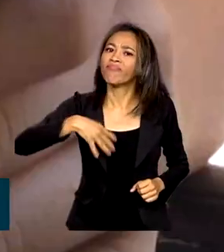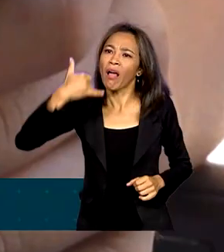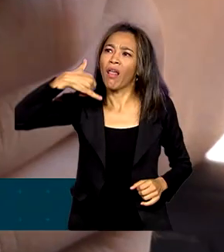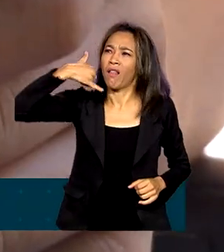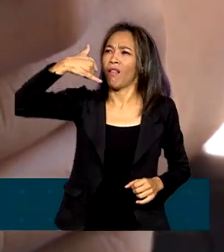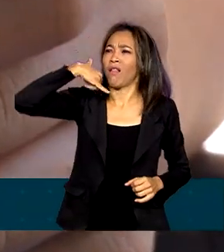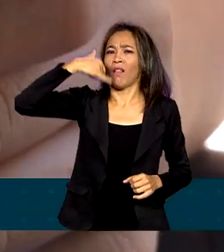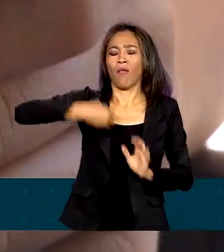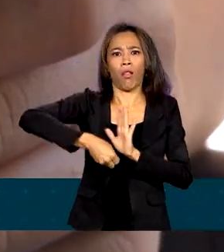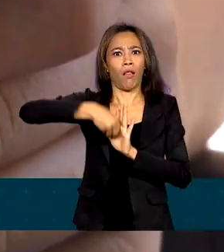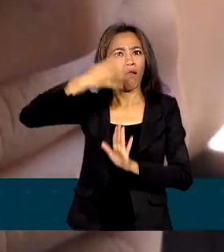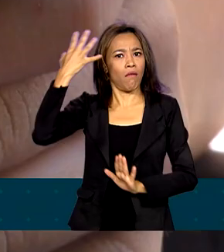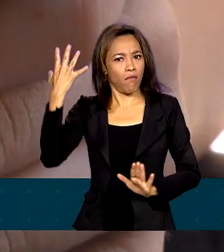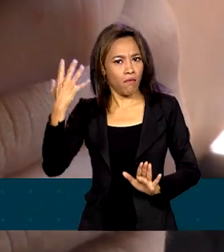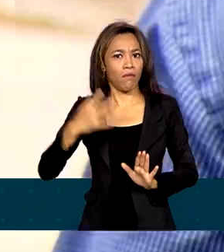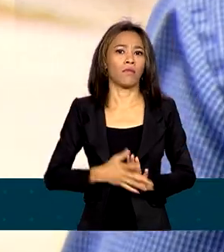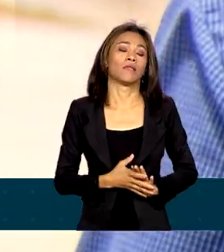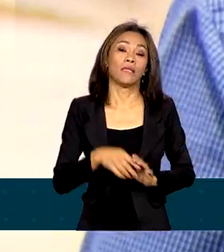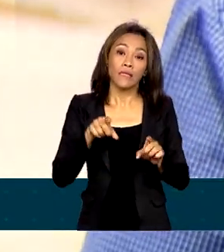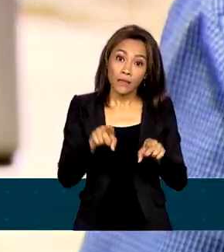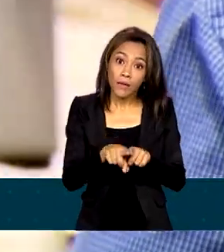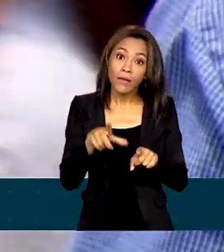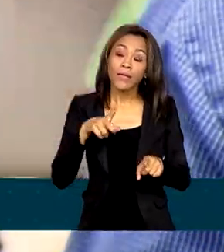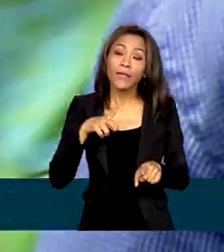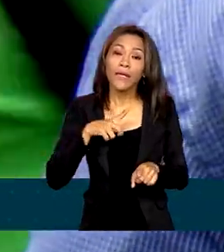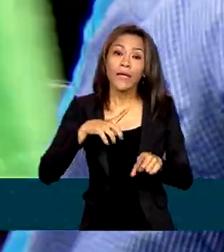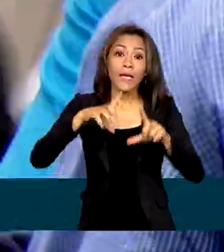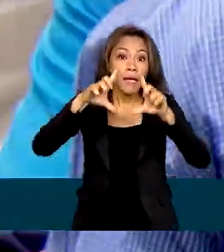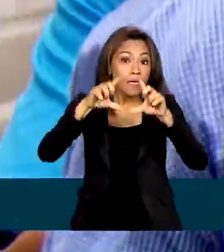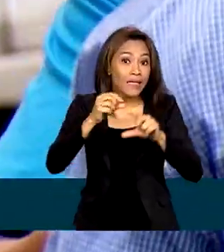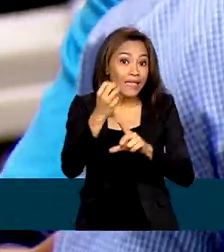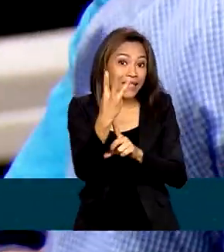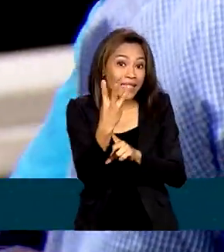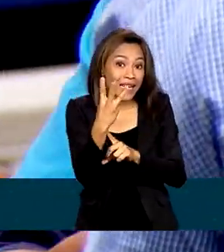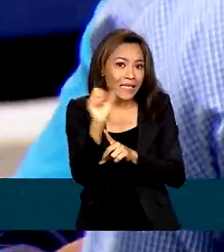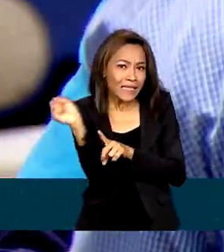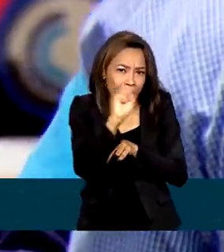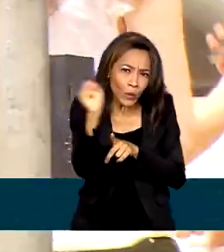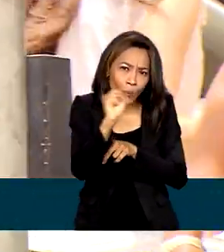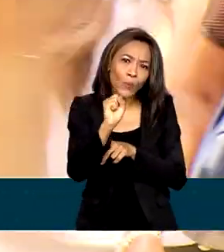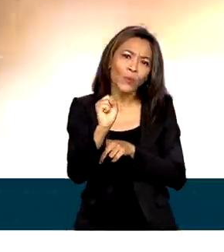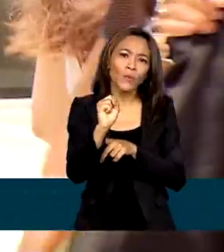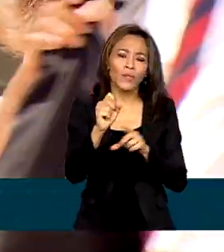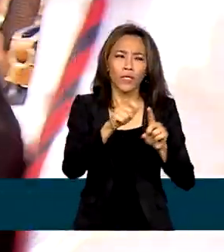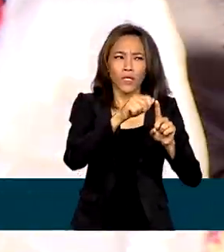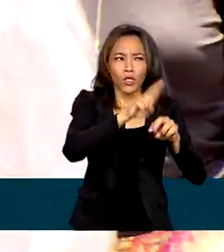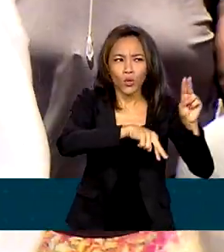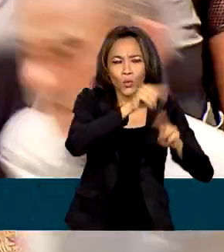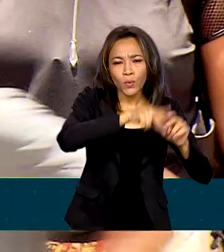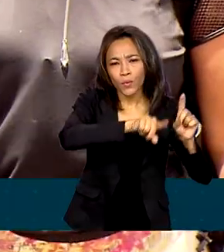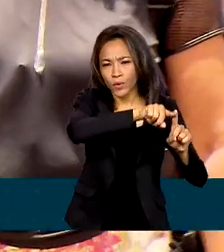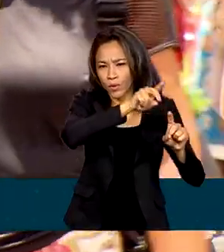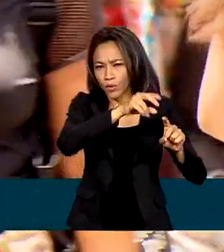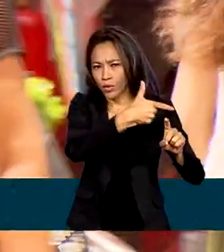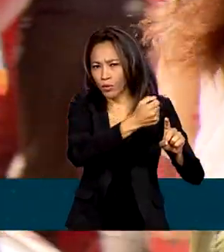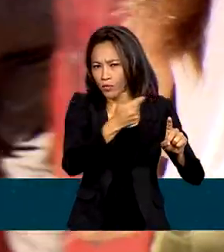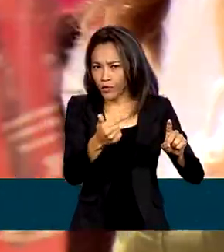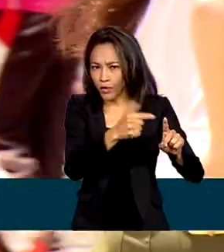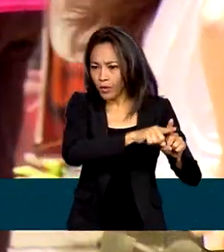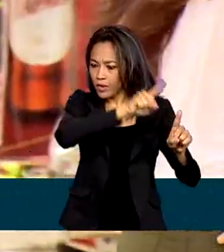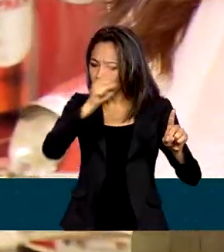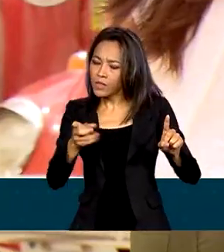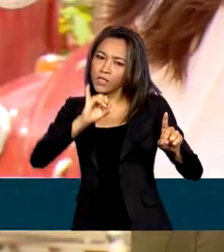o número de chamadas curtas de spam com duração inferior a 3 segundos entre junho de 2022 e